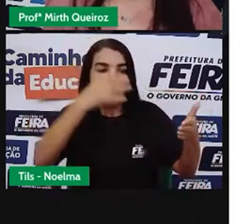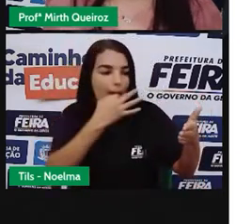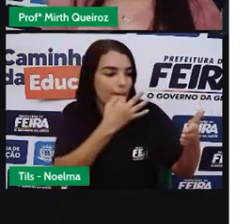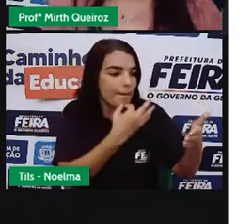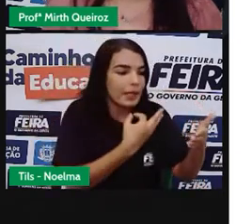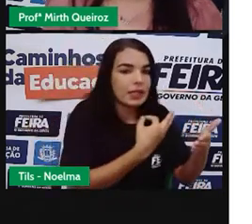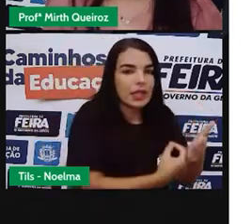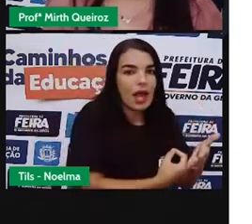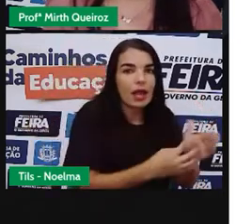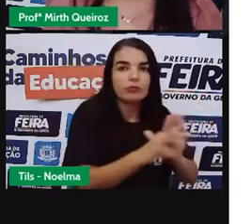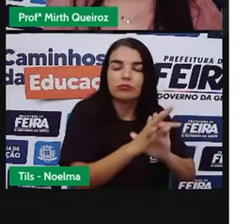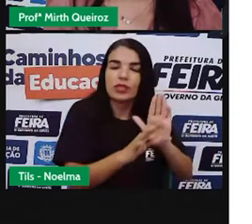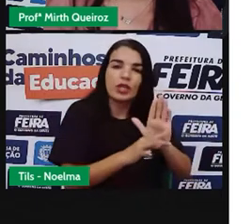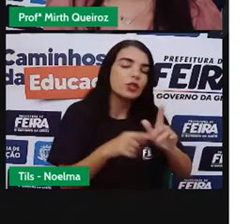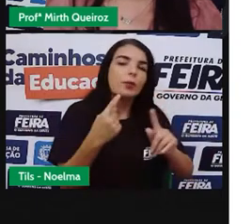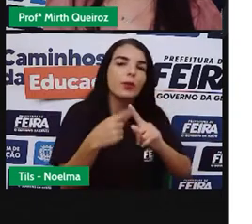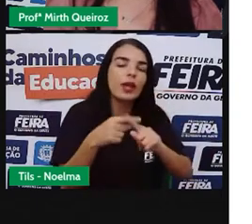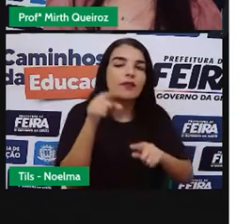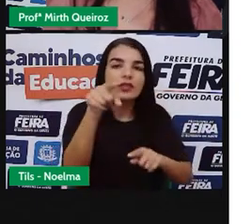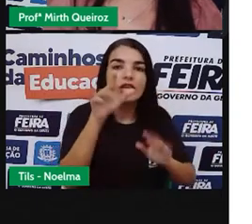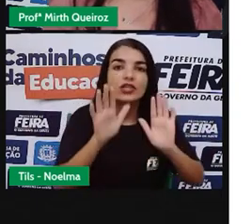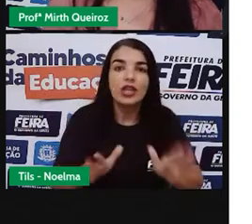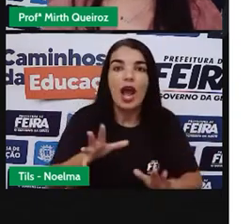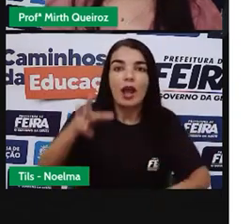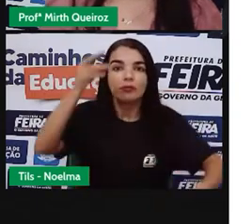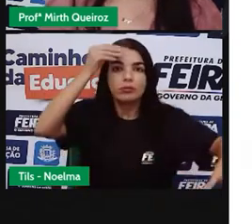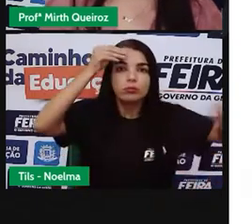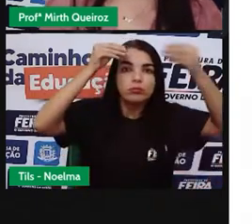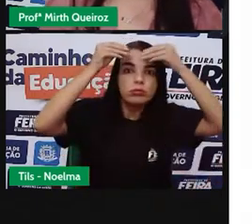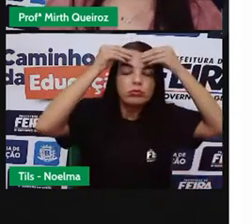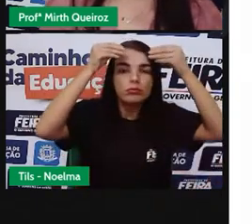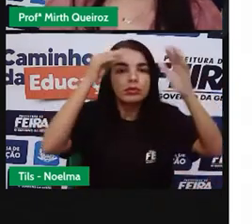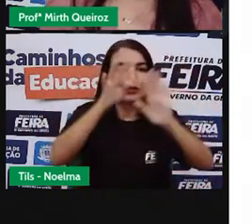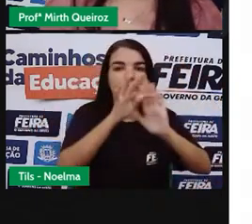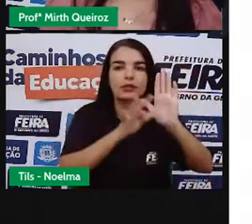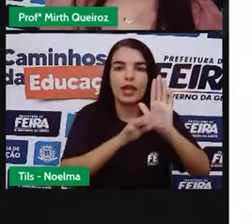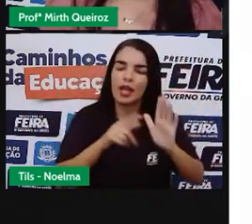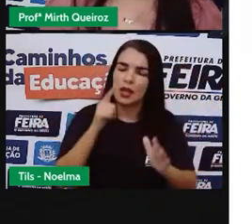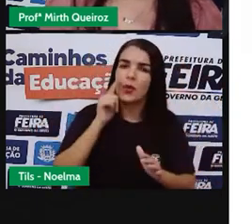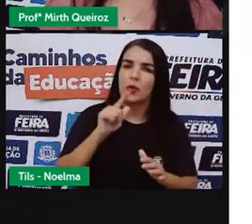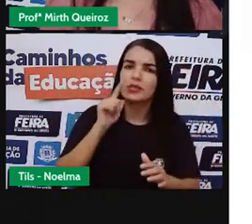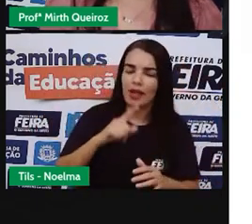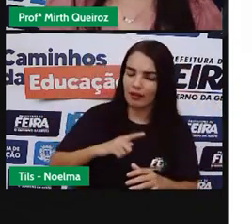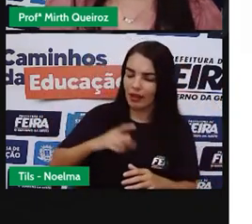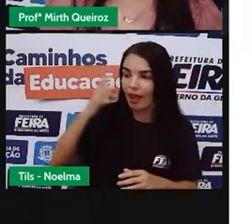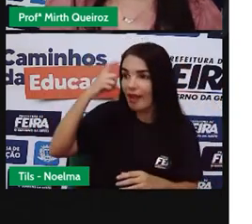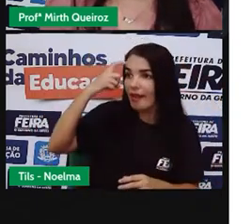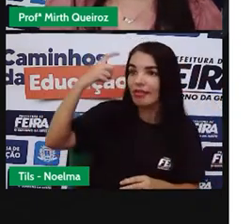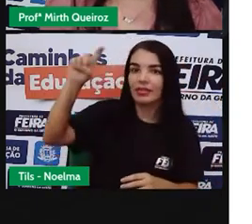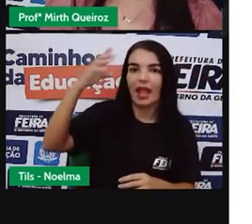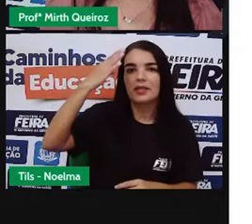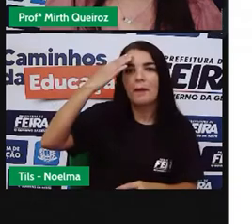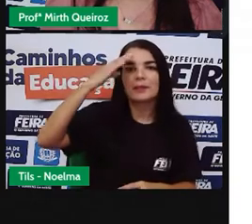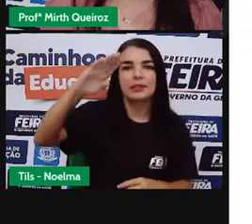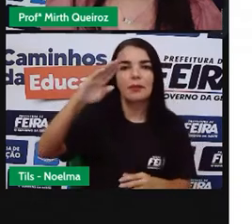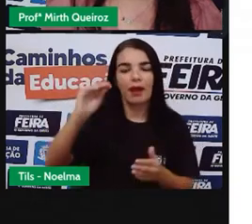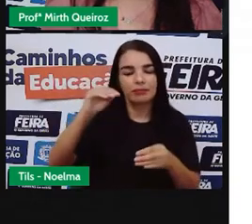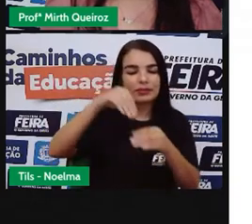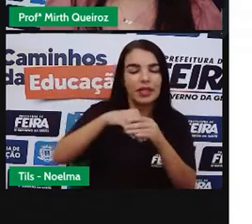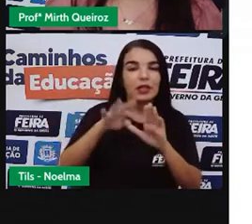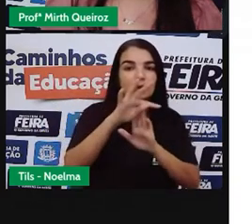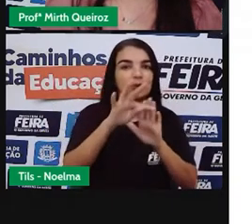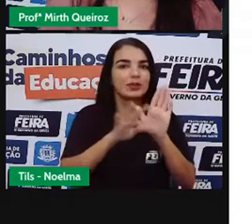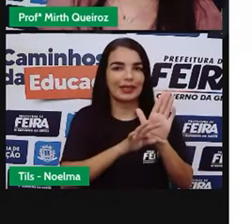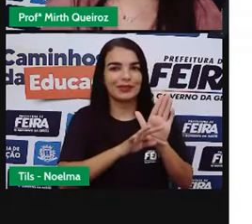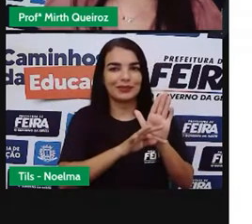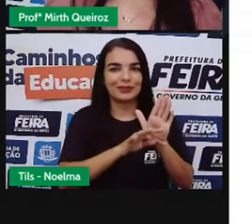está lendo, porque você já compreendeu o texto, e assim você consegue retirar aí as ideias principais do texto,